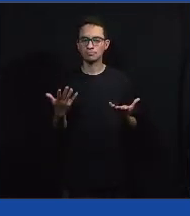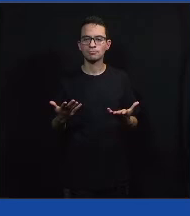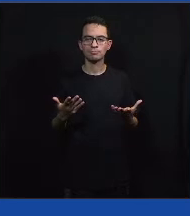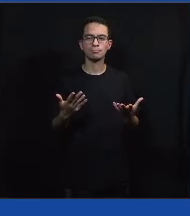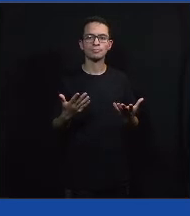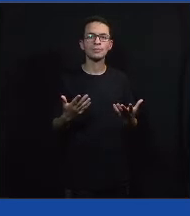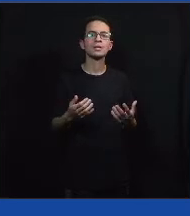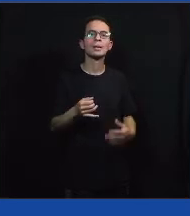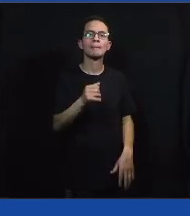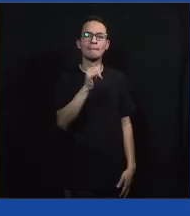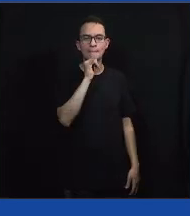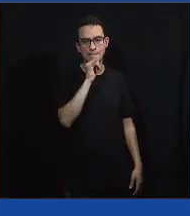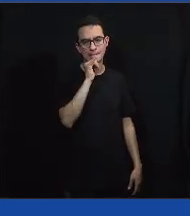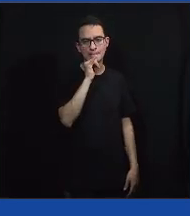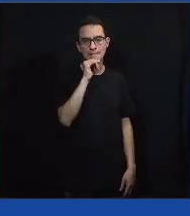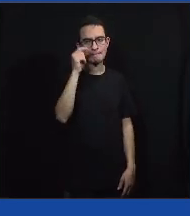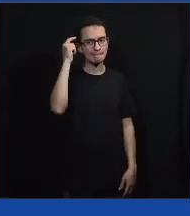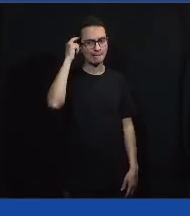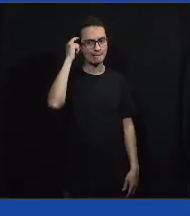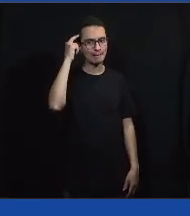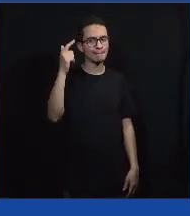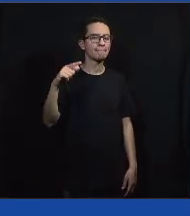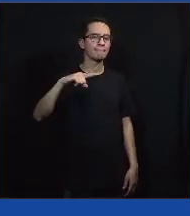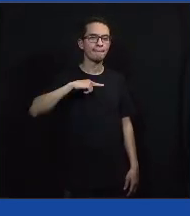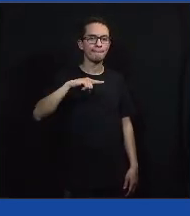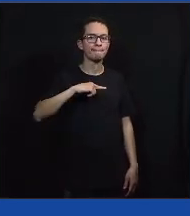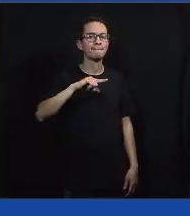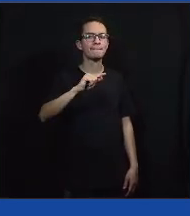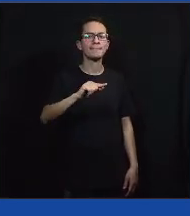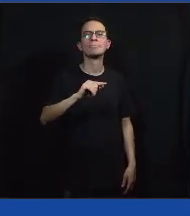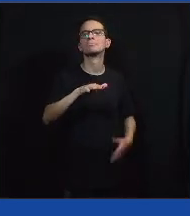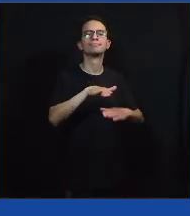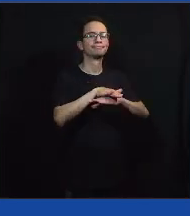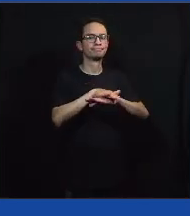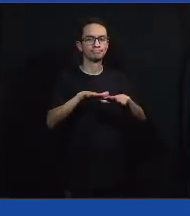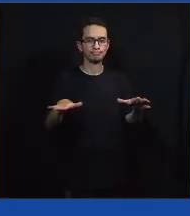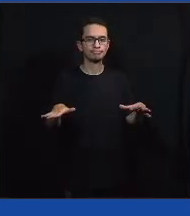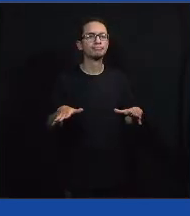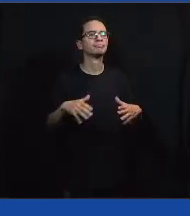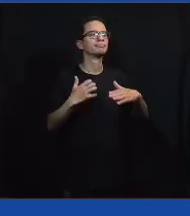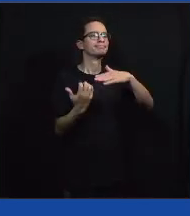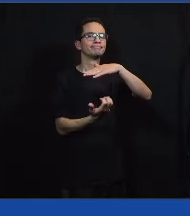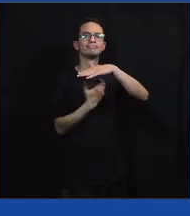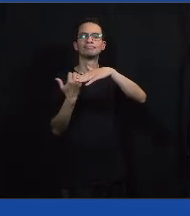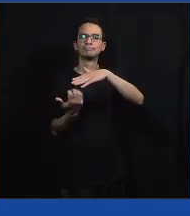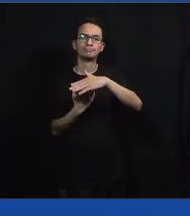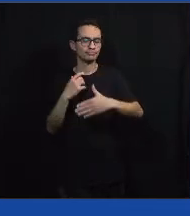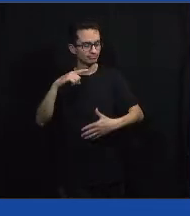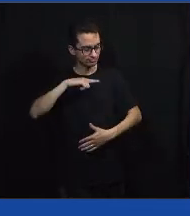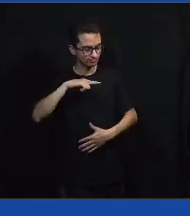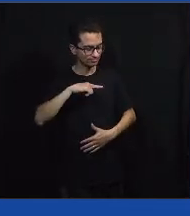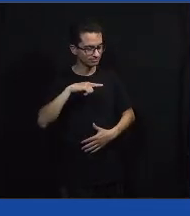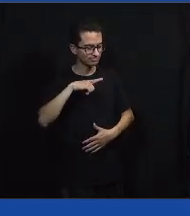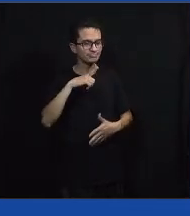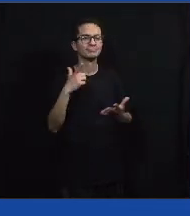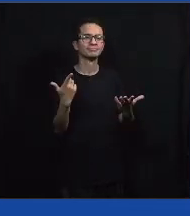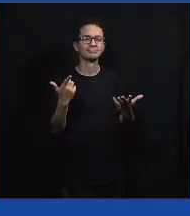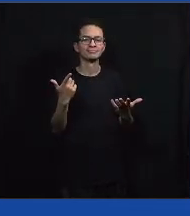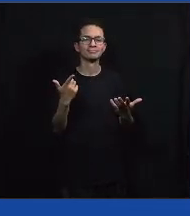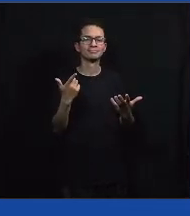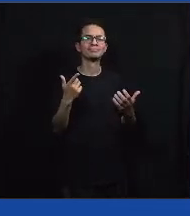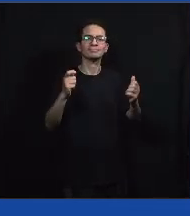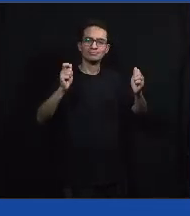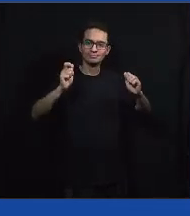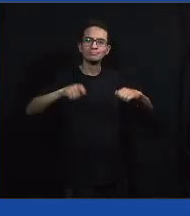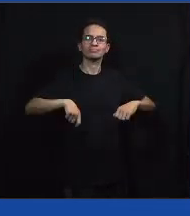também uma... Vai lá, Gabi, pode falar. Só um ponto, até que quando a gente trabalhou em Três Marias era bem forte, porque às vezes as pessoas tinham condição